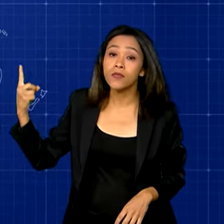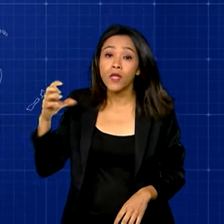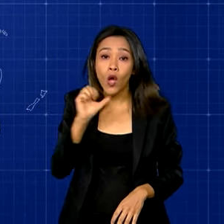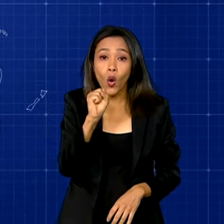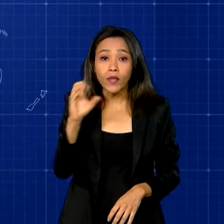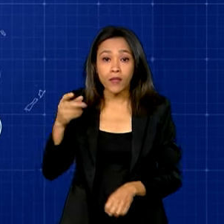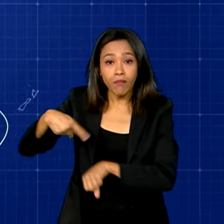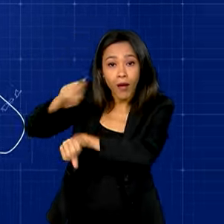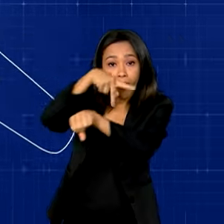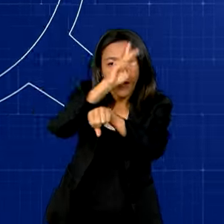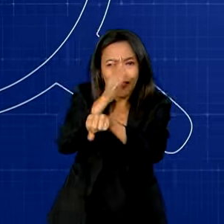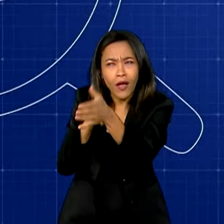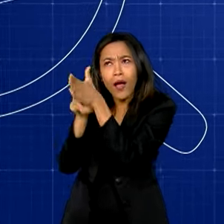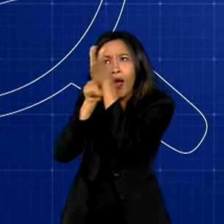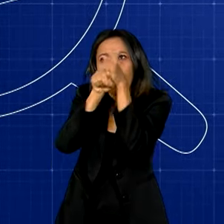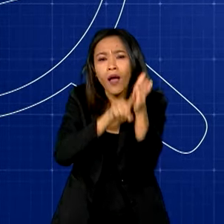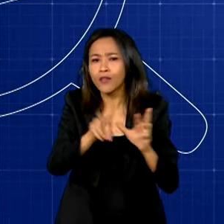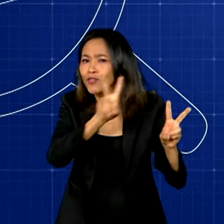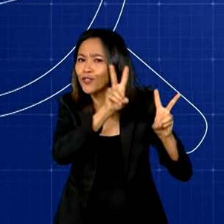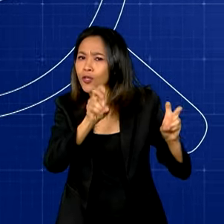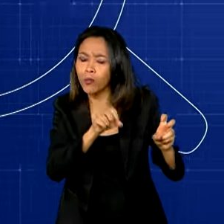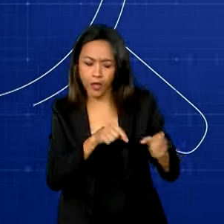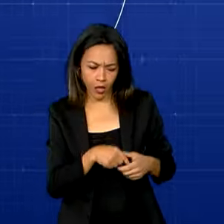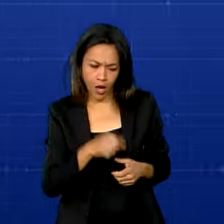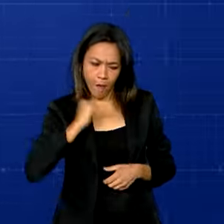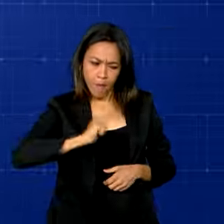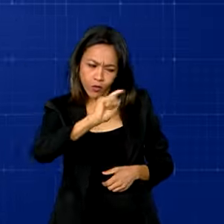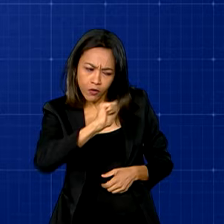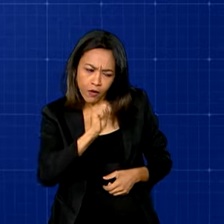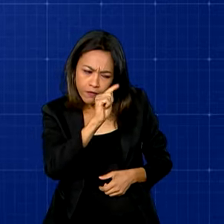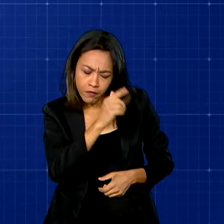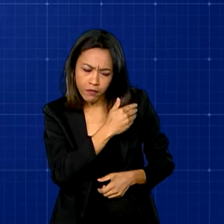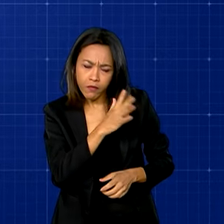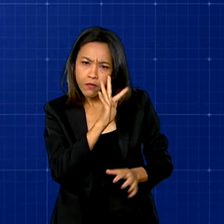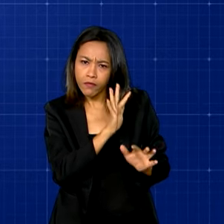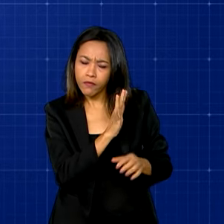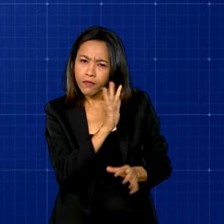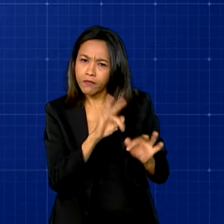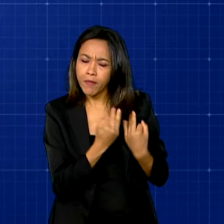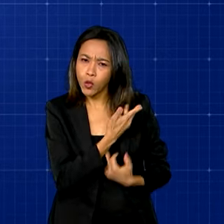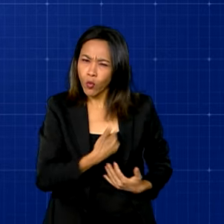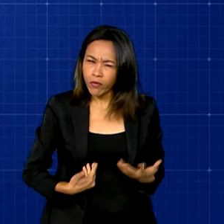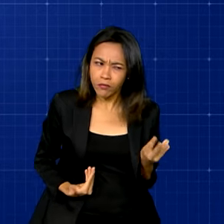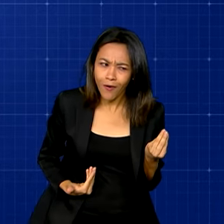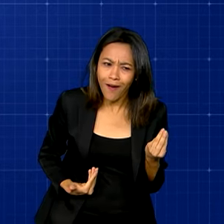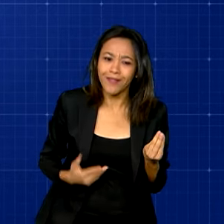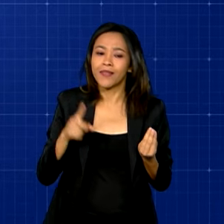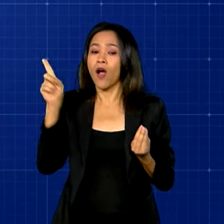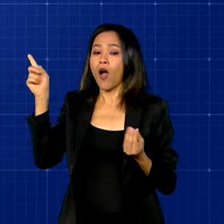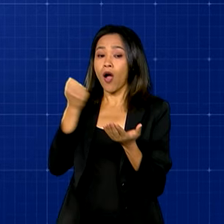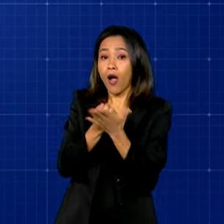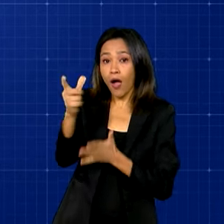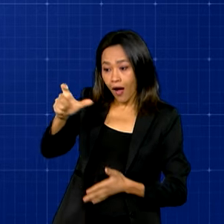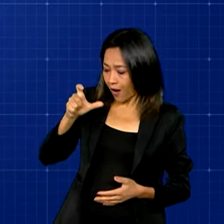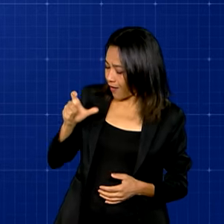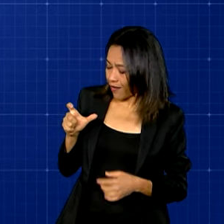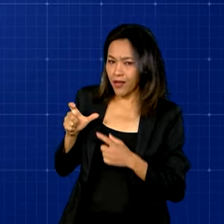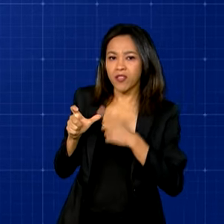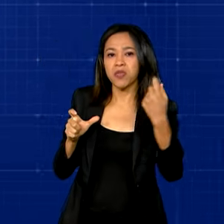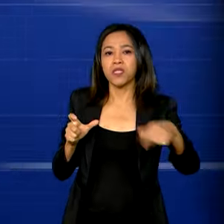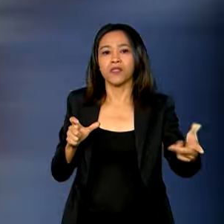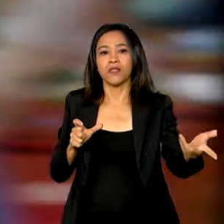países já pesquisaram sobre o Bolsa Família. De posse de um cartão, o beneficiário pode comprar alimentos sem intermediários.